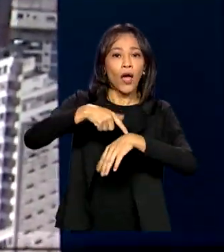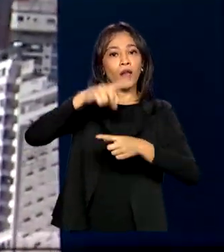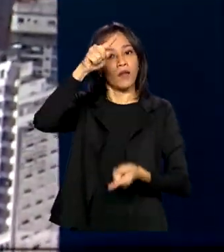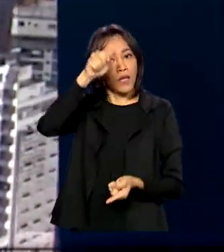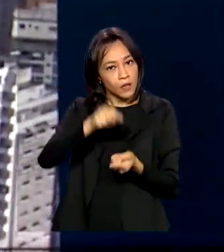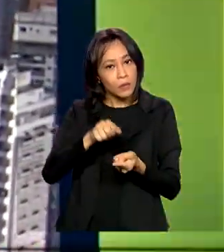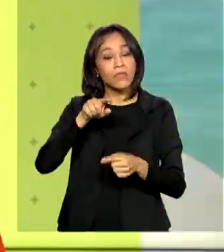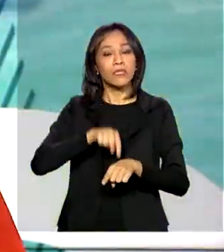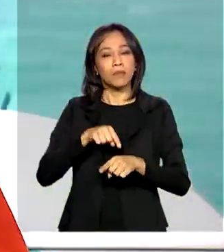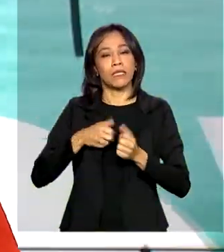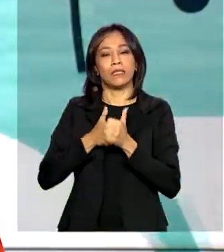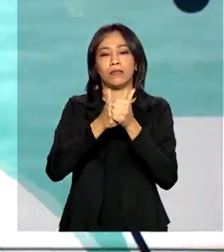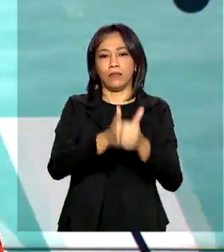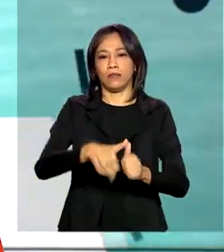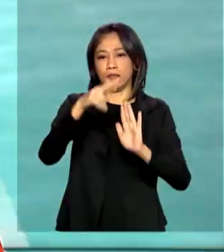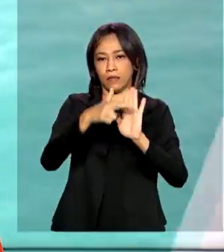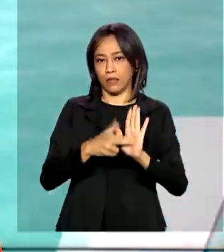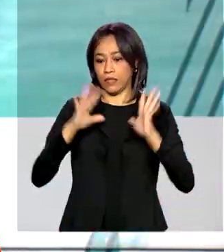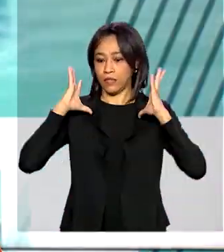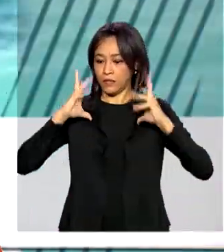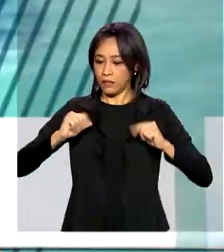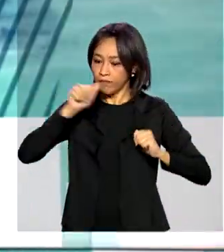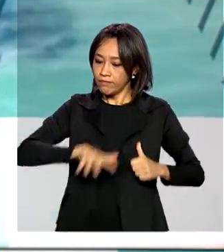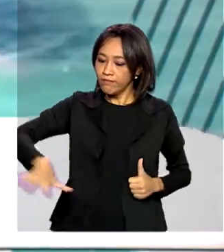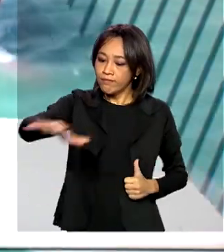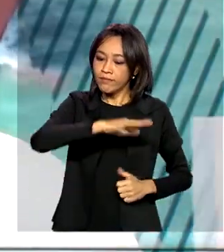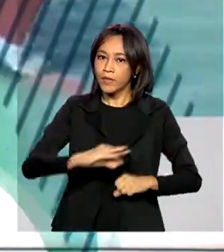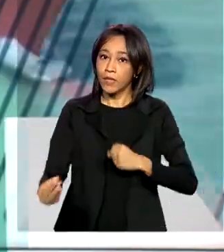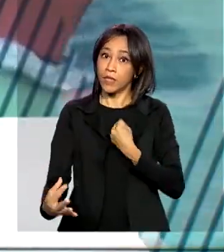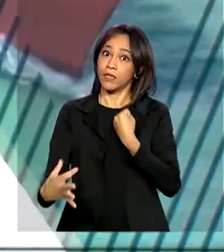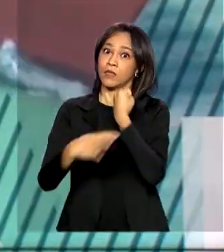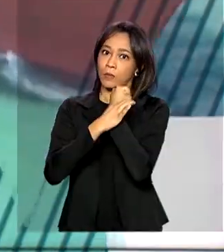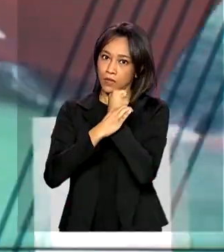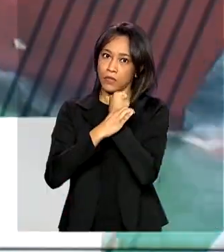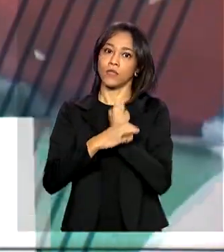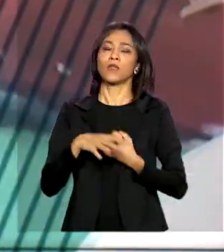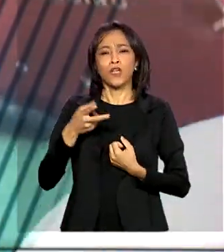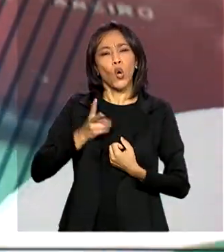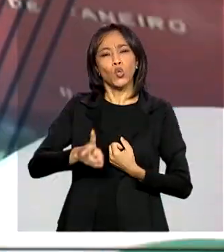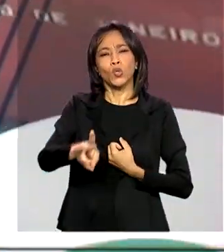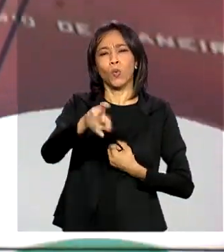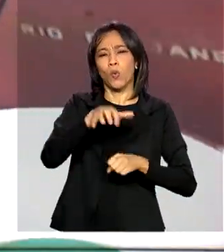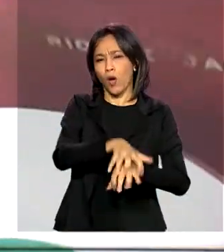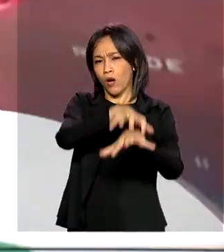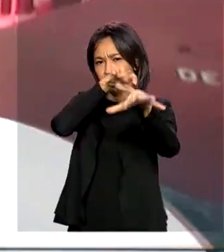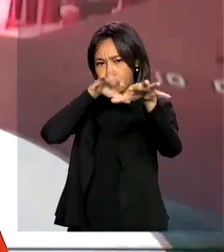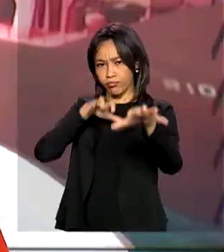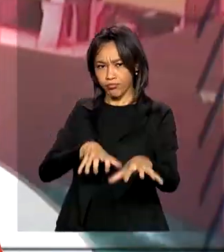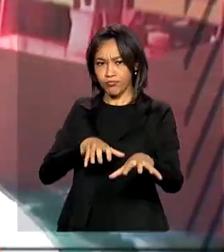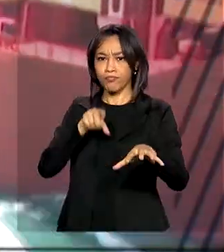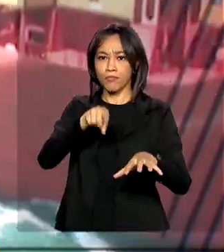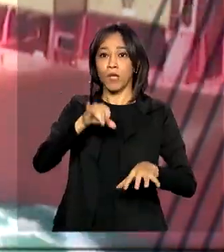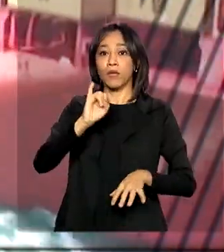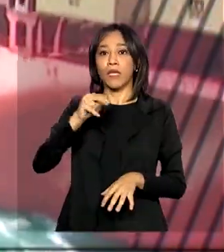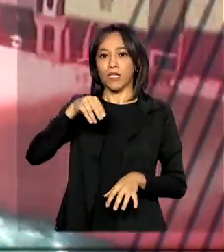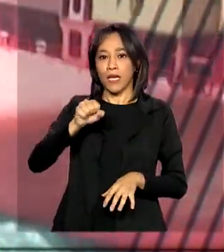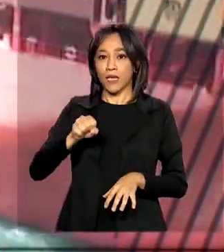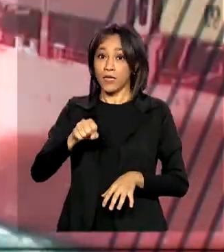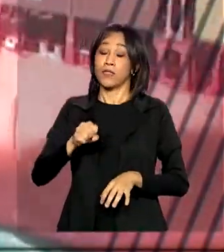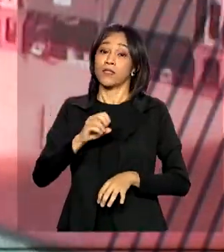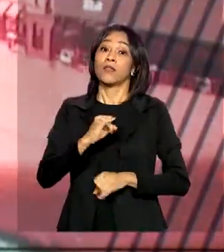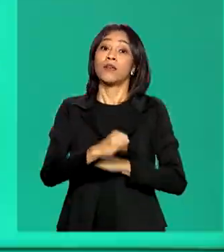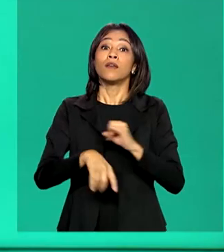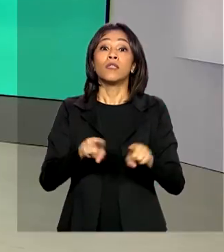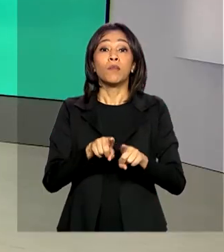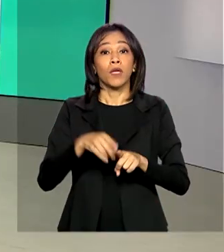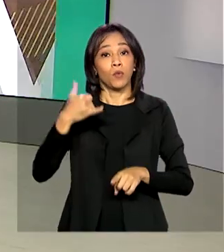medidas de limpeza e proteção. Enquanto isso, o atendimento segue remoto pelo Meu INSS e pela Central 135.